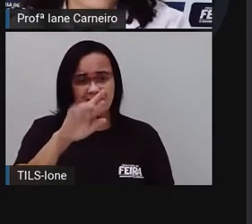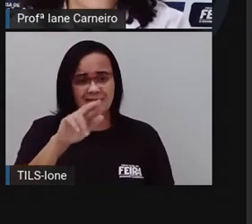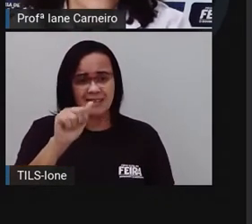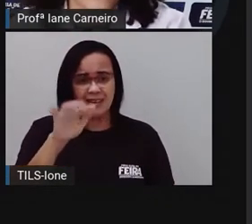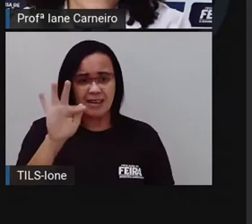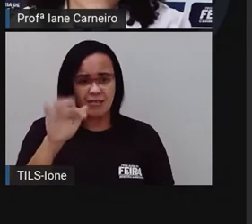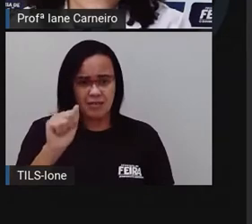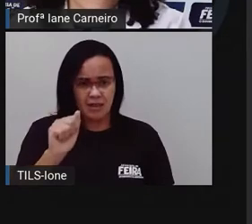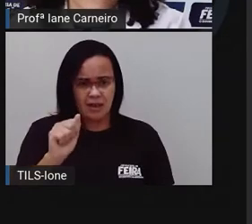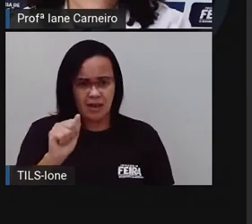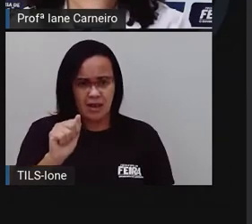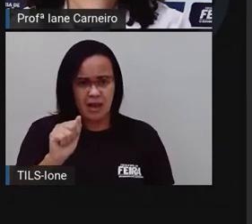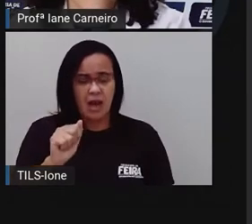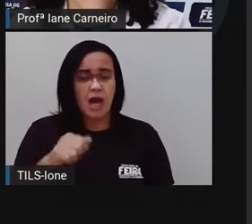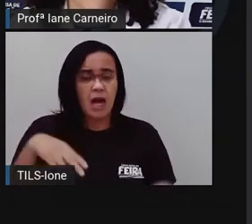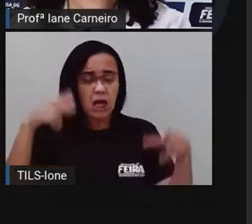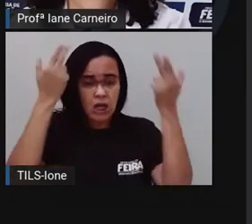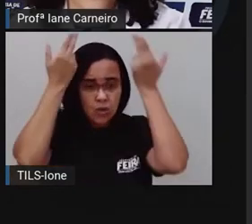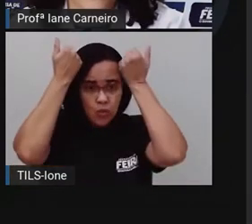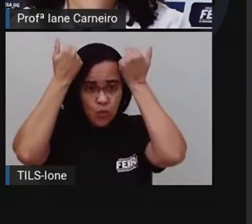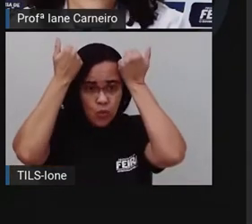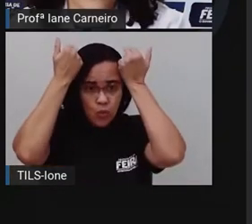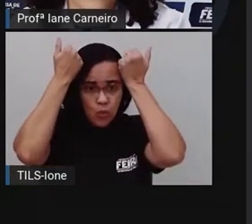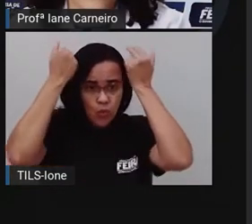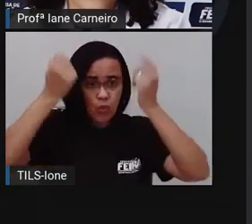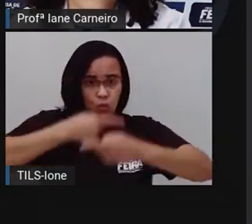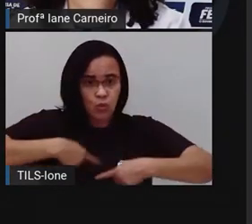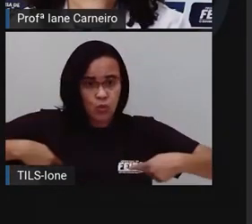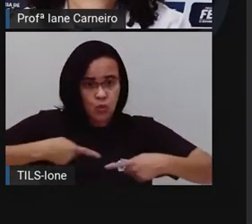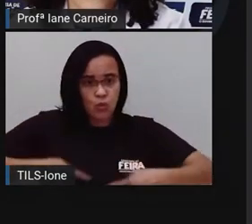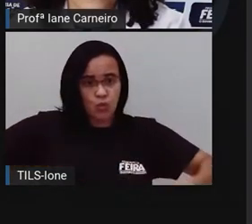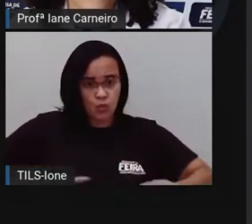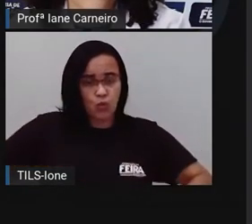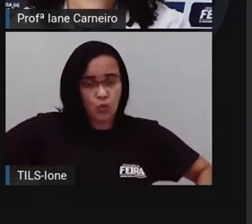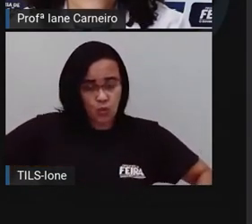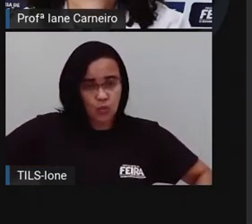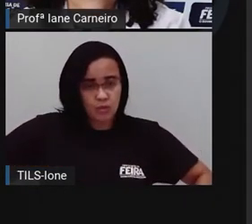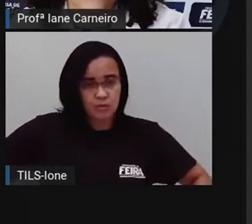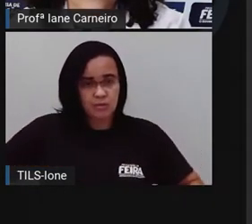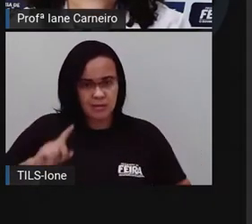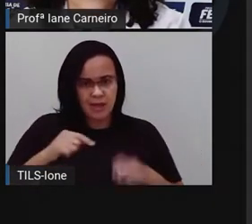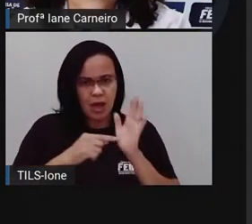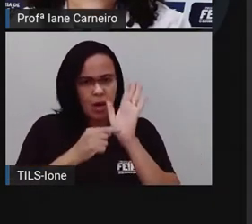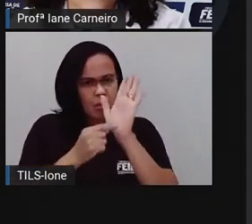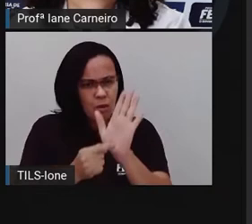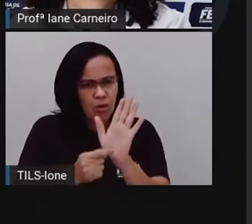Também não é a zebra. Ó, vou mostrar aqui um pouquinho dele. Já comecei a mostrar, ó.